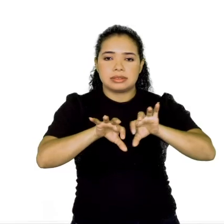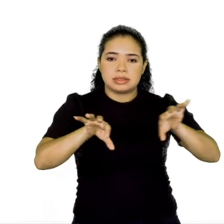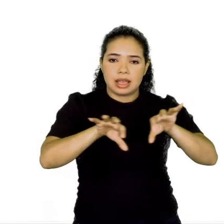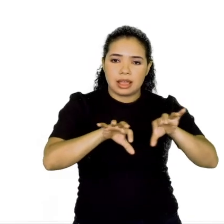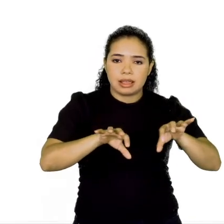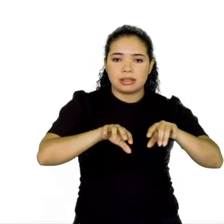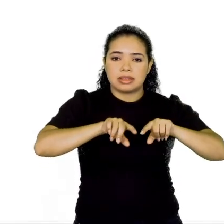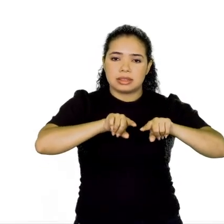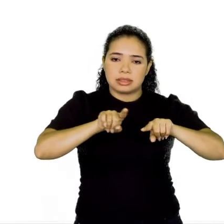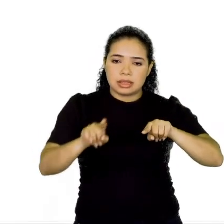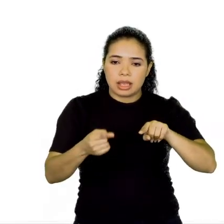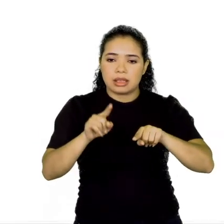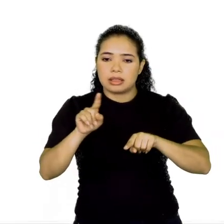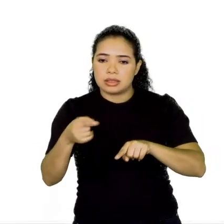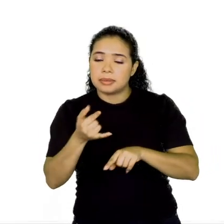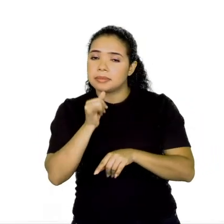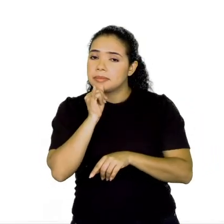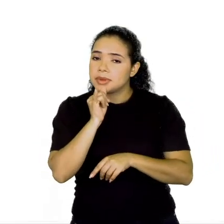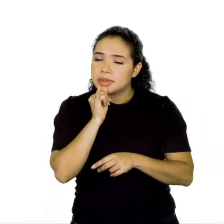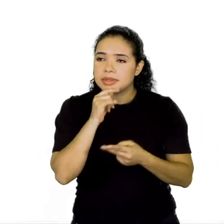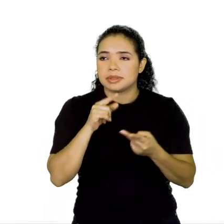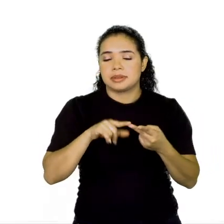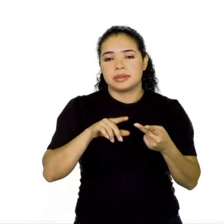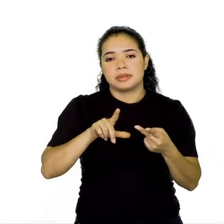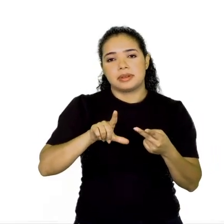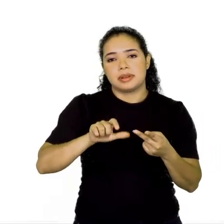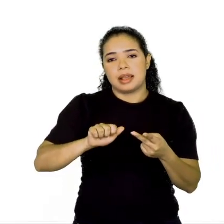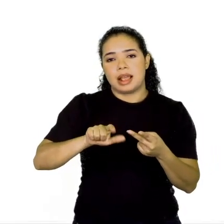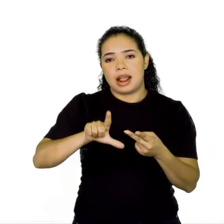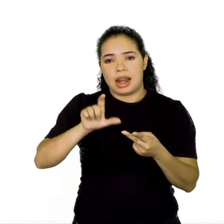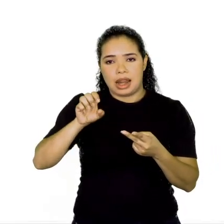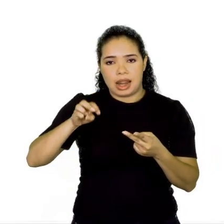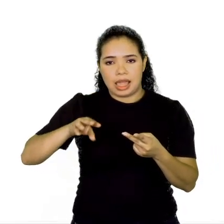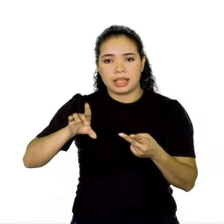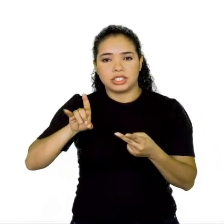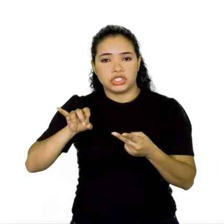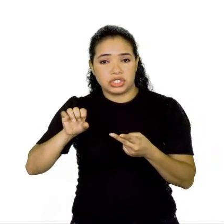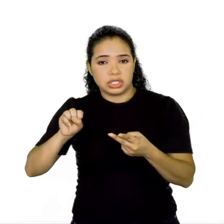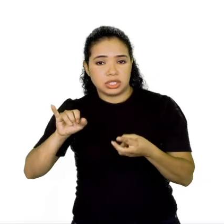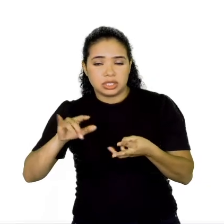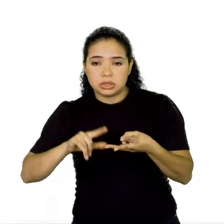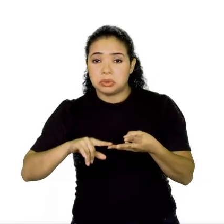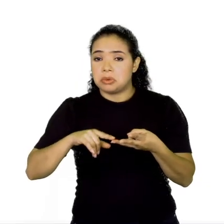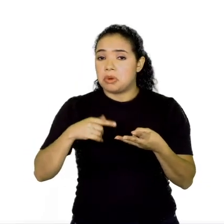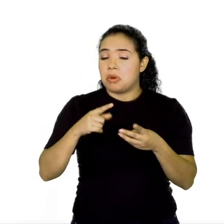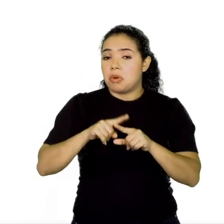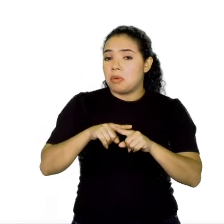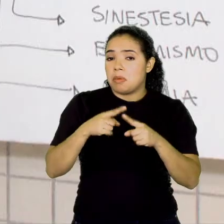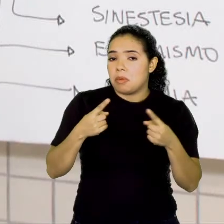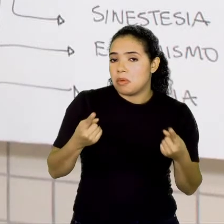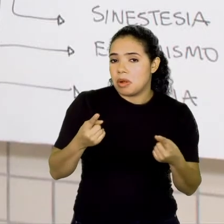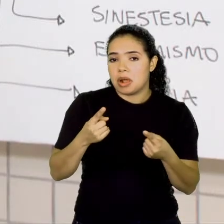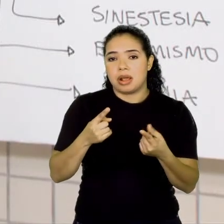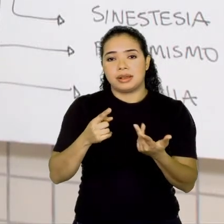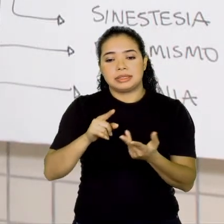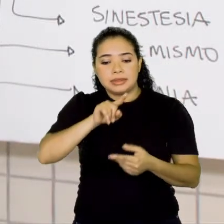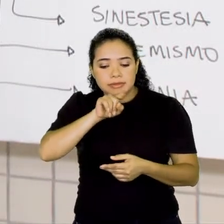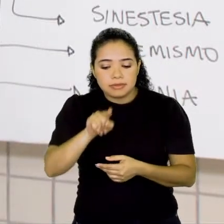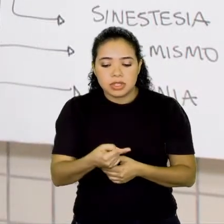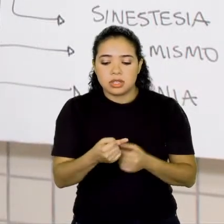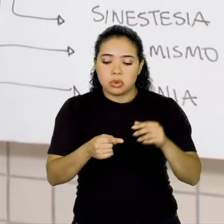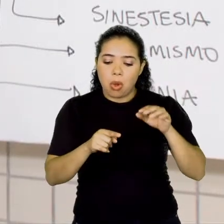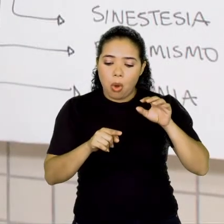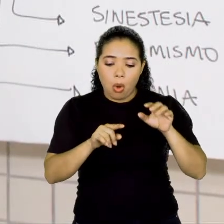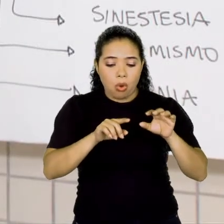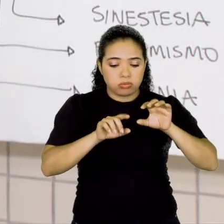isto é, ou seja, por exemplo, além disso, pois, porém, não entanto, sempre vai vir após vírgula ou entre vírgulas.